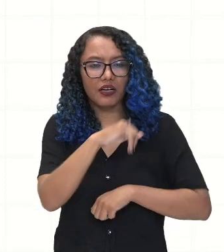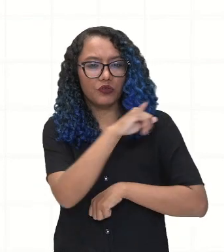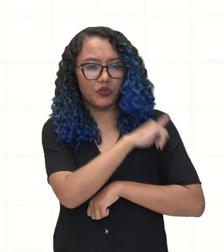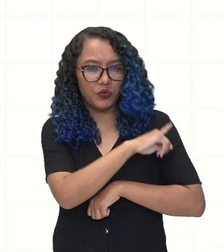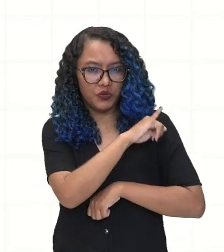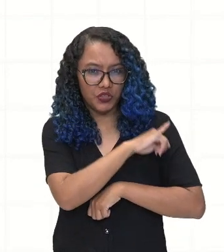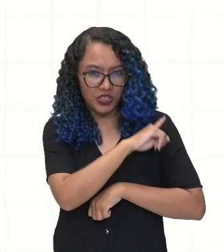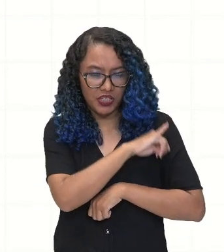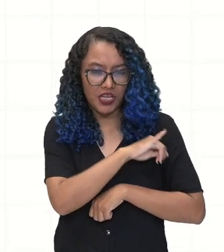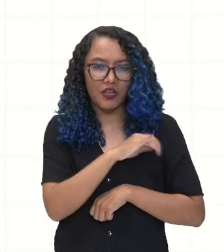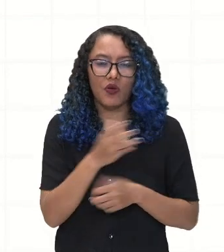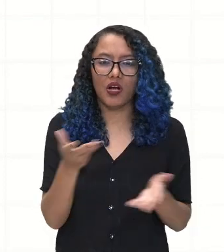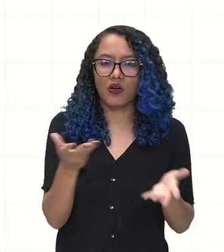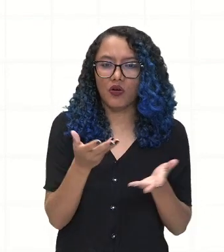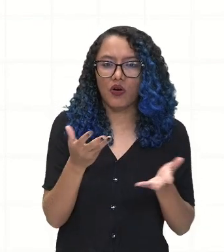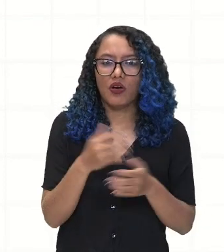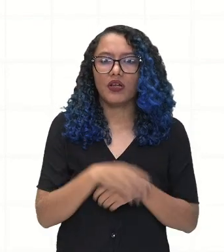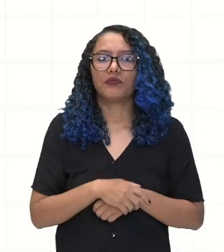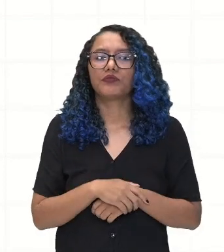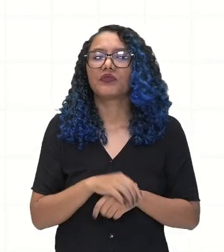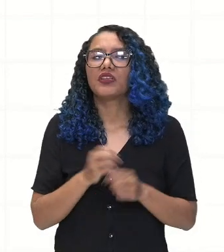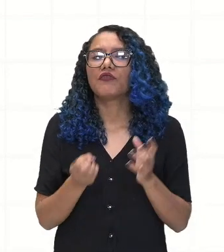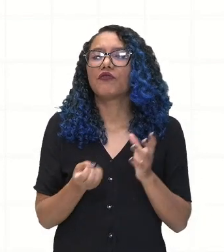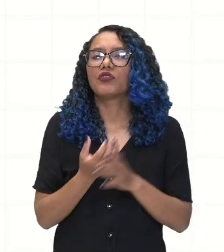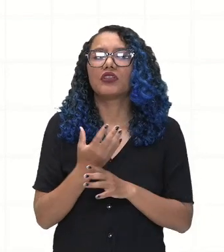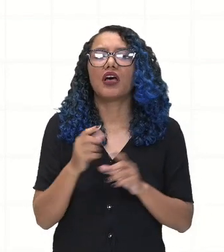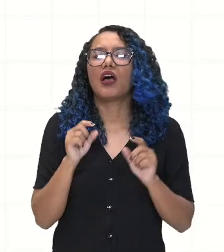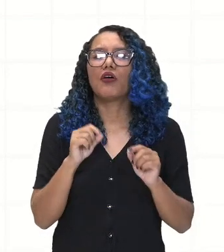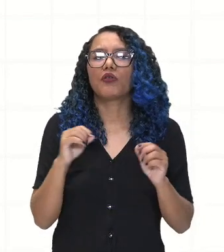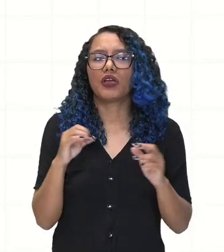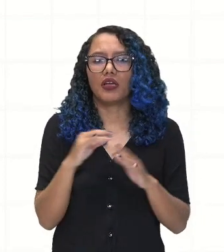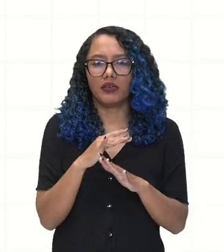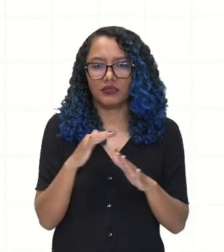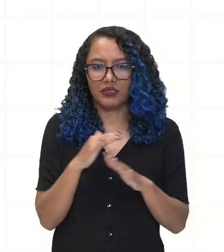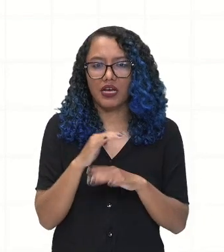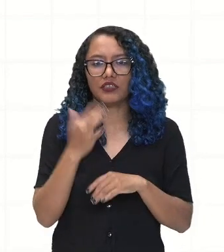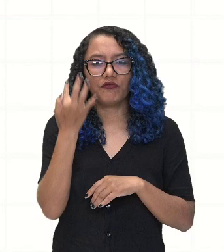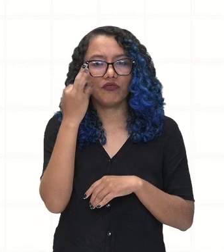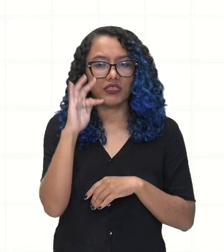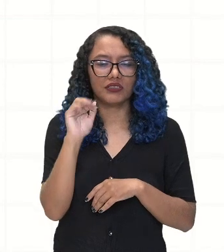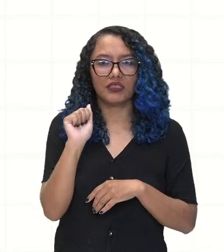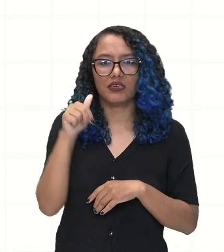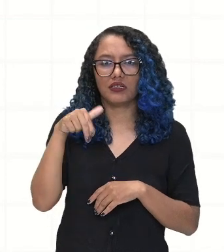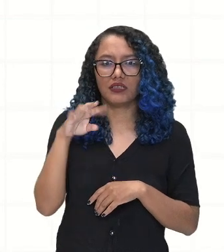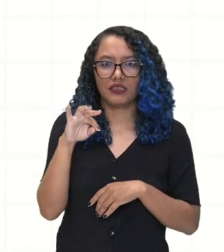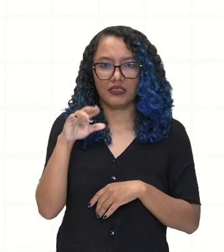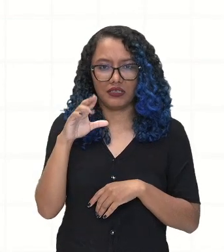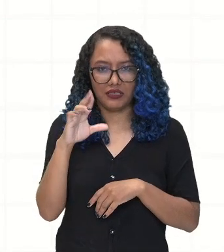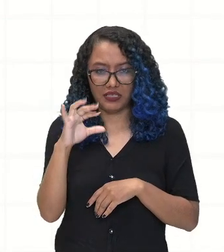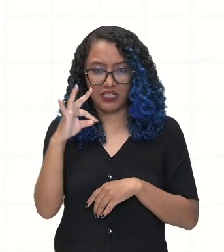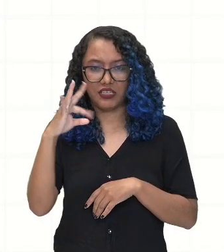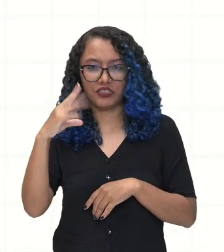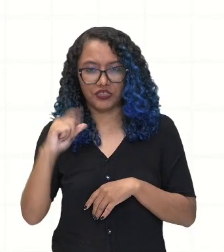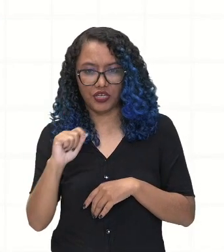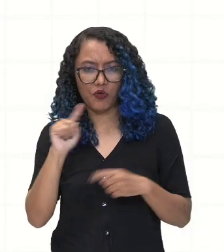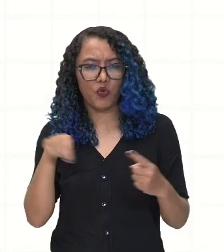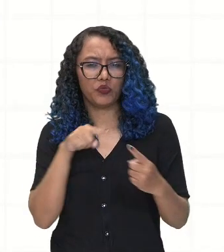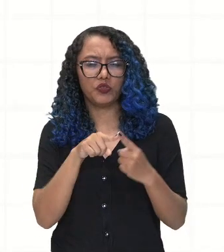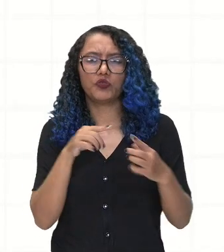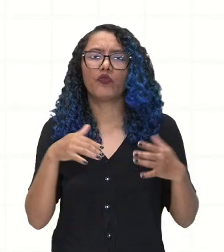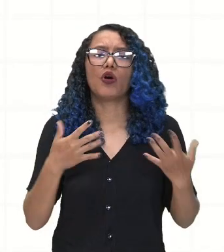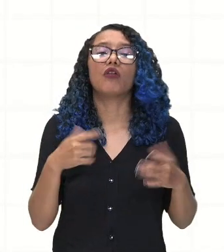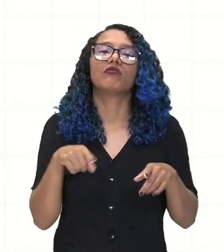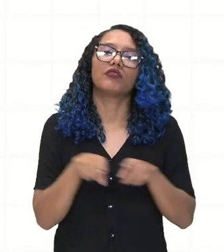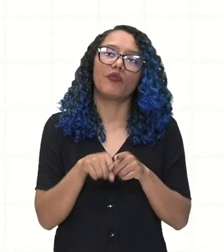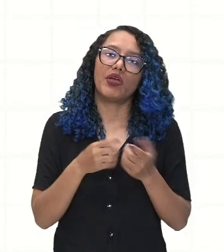Janeiro, de França Antártica. Qual era o objetivo dos franceses nesse momento? Eles queriam também estar